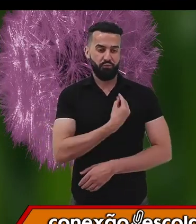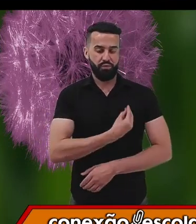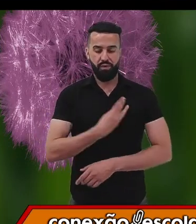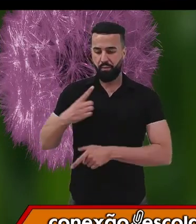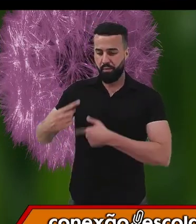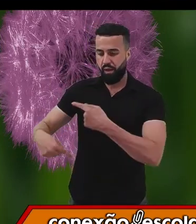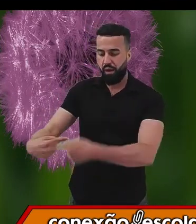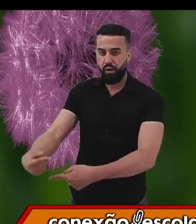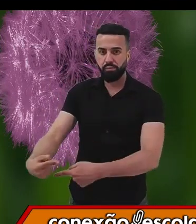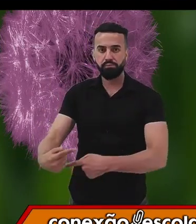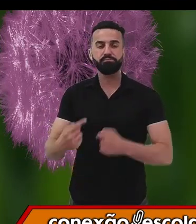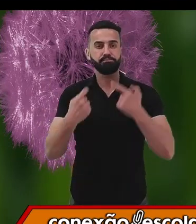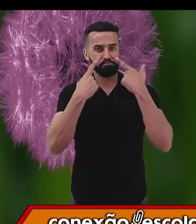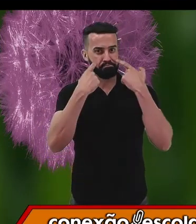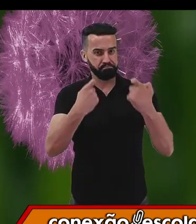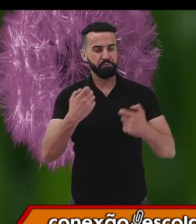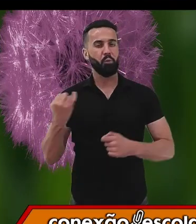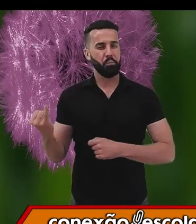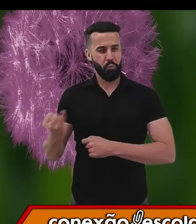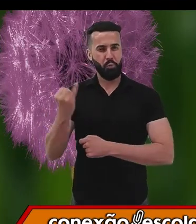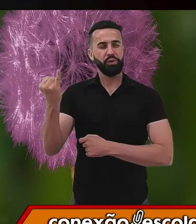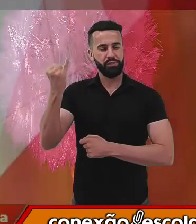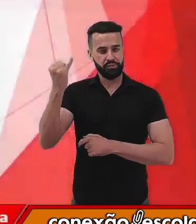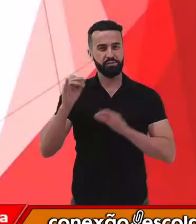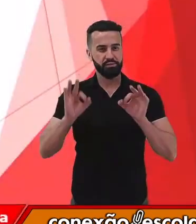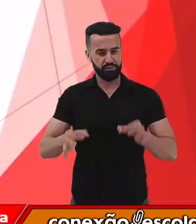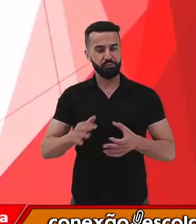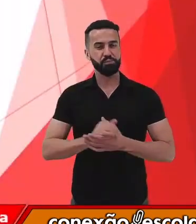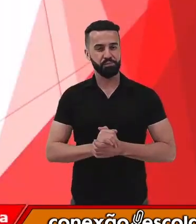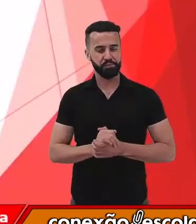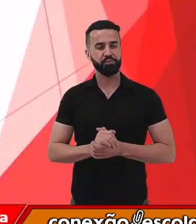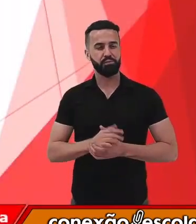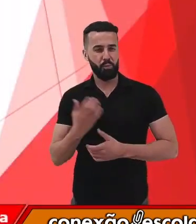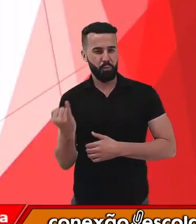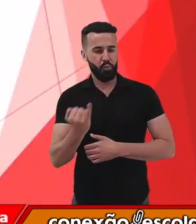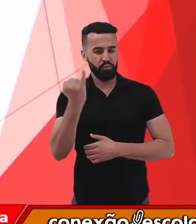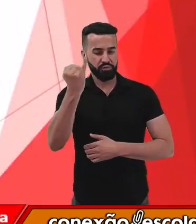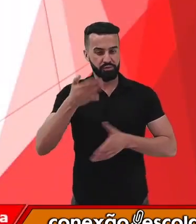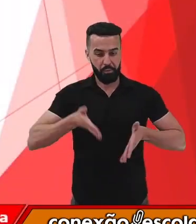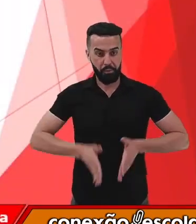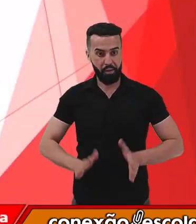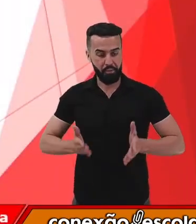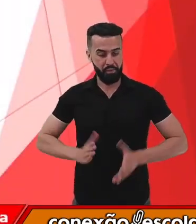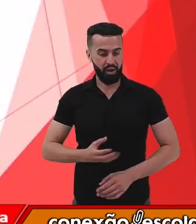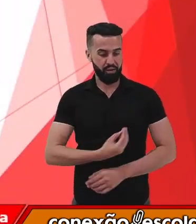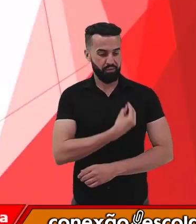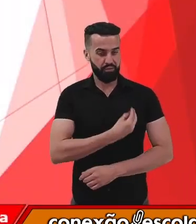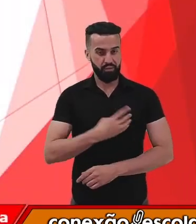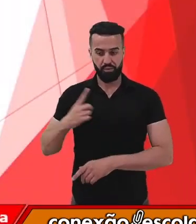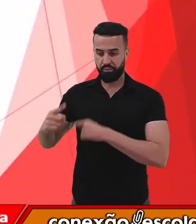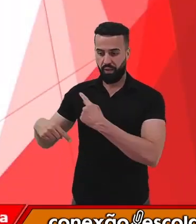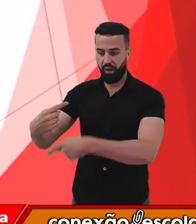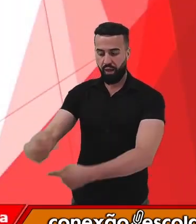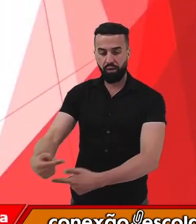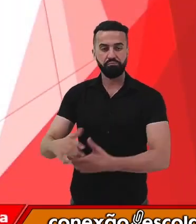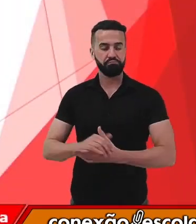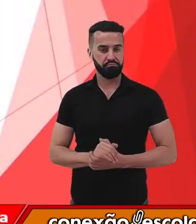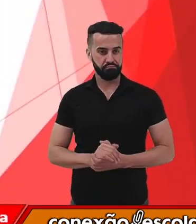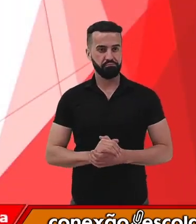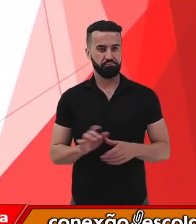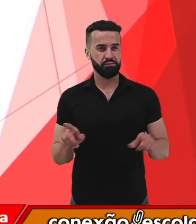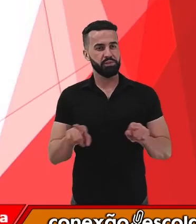e importante também. Então falamos sobre a importância do processo reprodutivo, falamos também